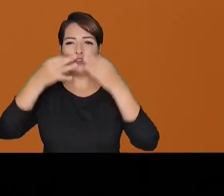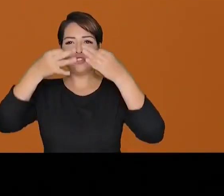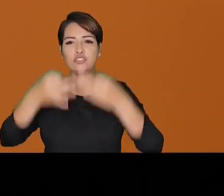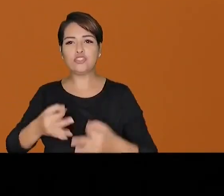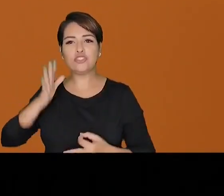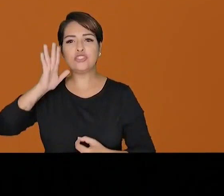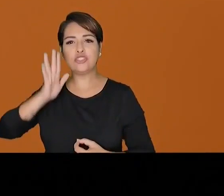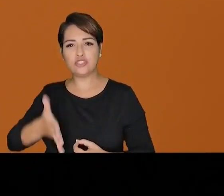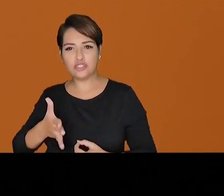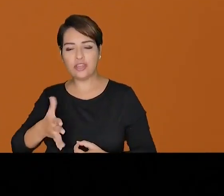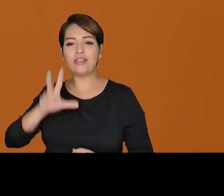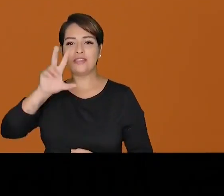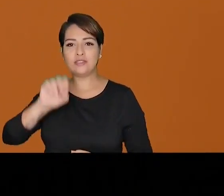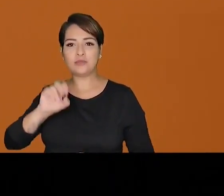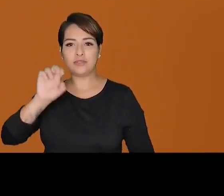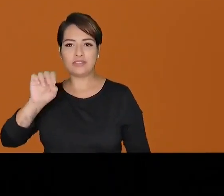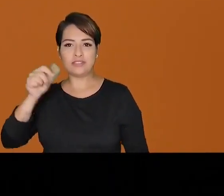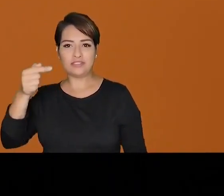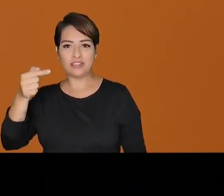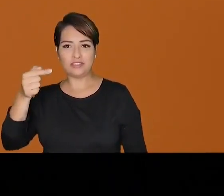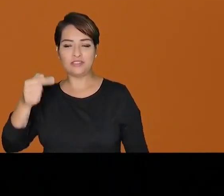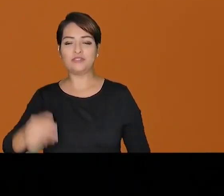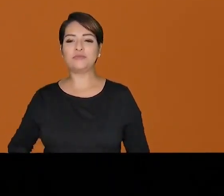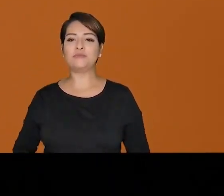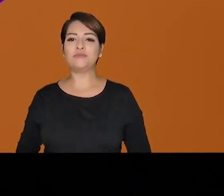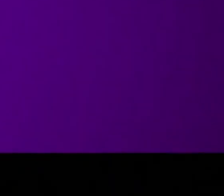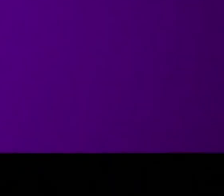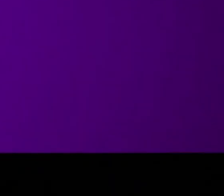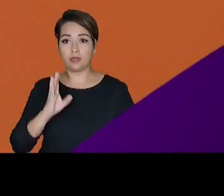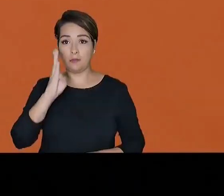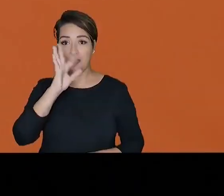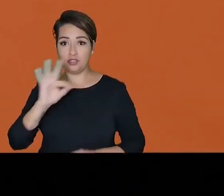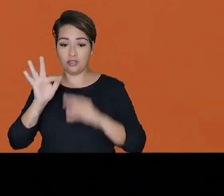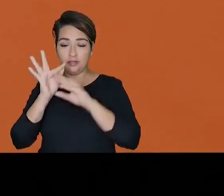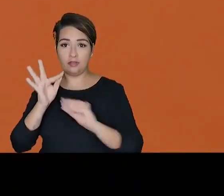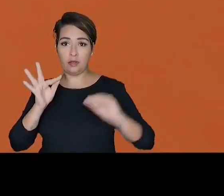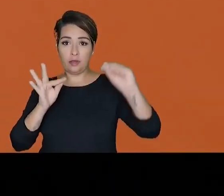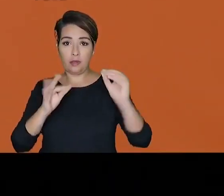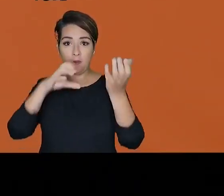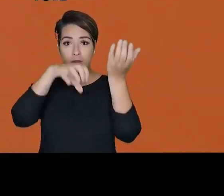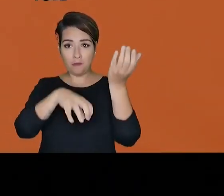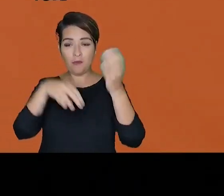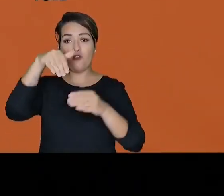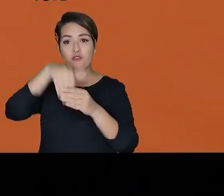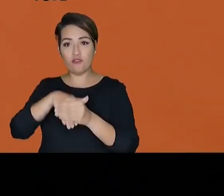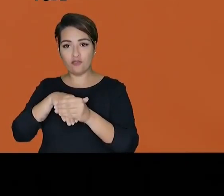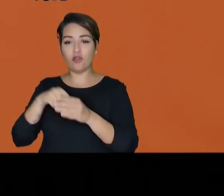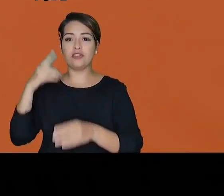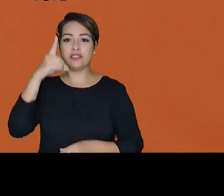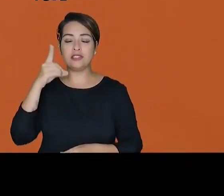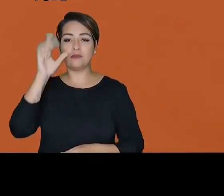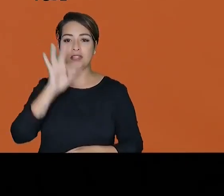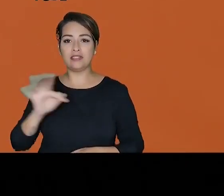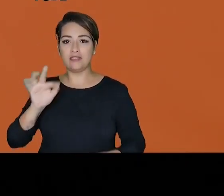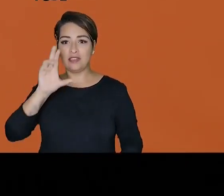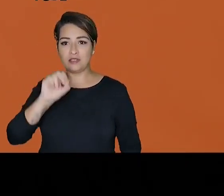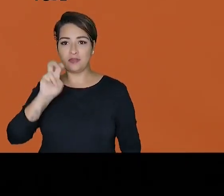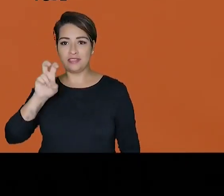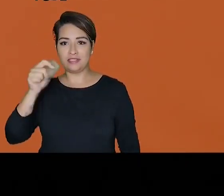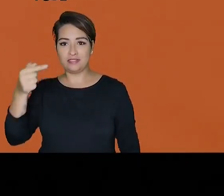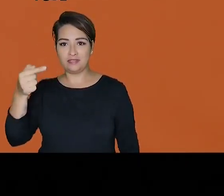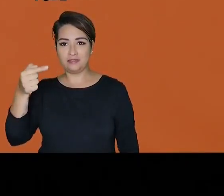moradia é digna já. Deirei deputado federal, 50, 0, 7. Da Baixada para Brasília, vote Ivanete. Deputada federal,